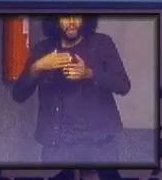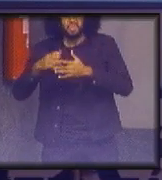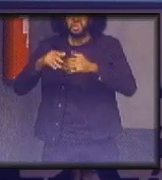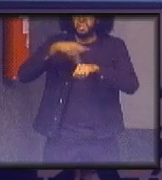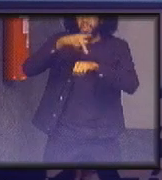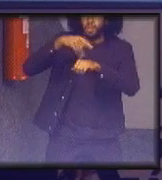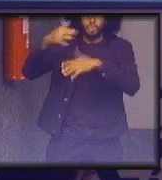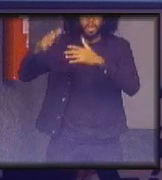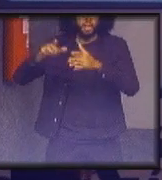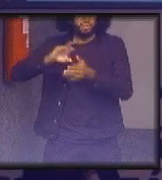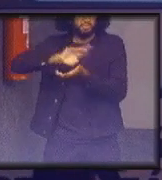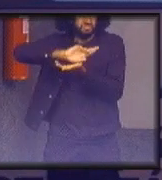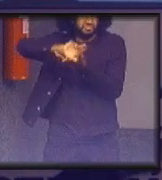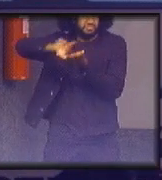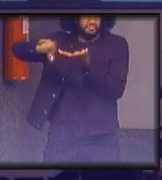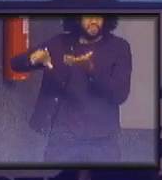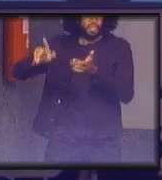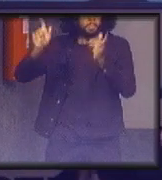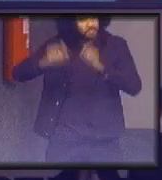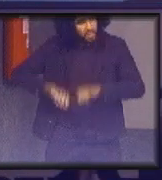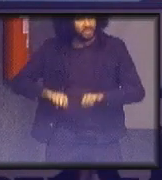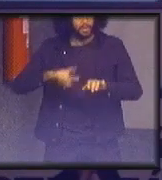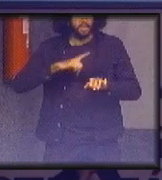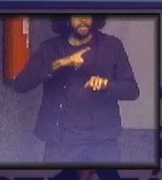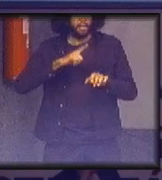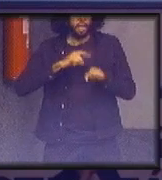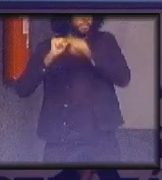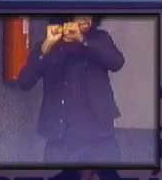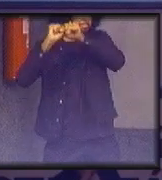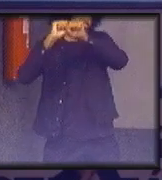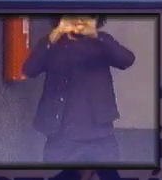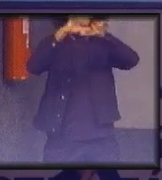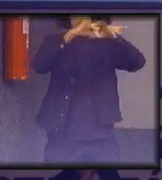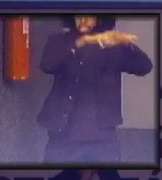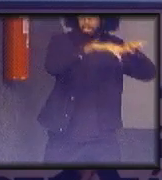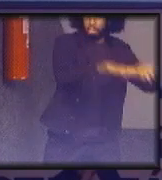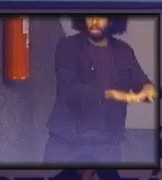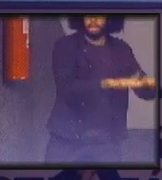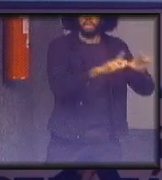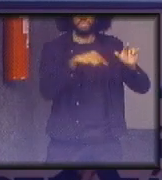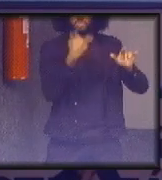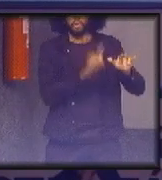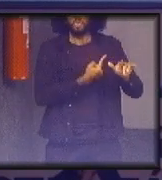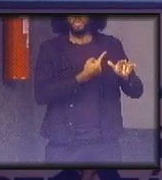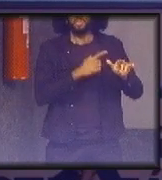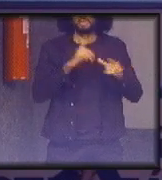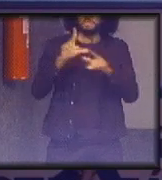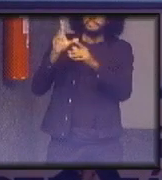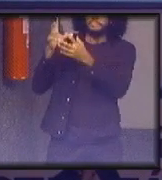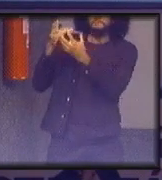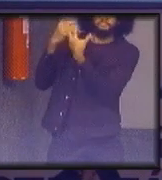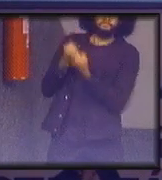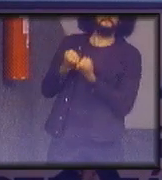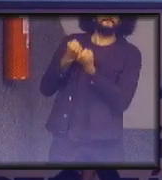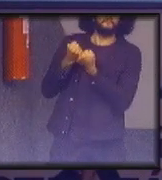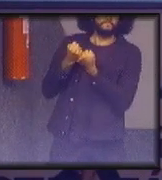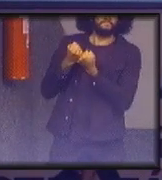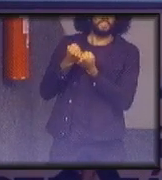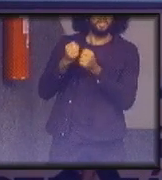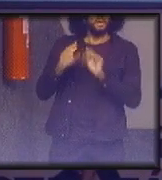a avalanche de dados que a gente está submetido que a gente tem a